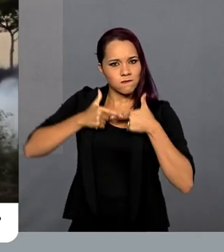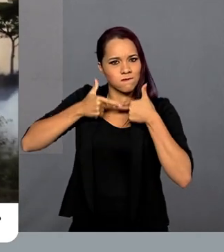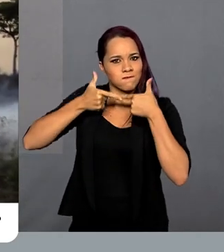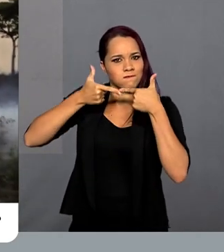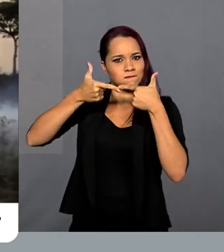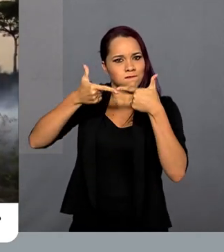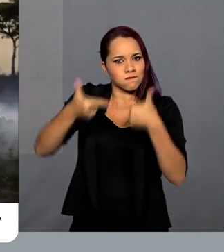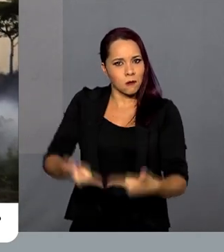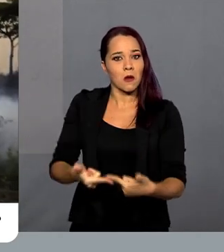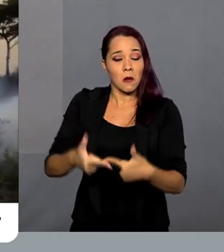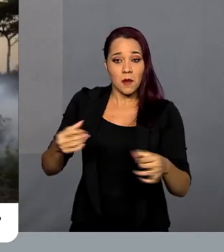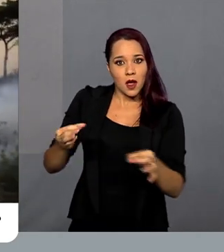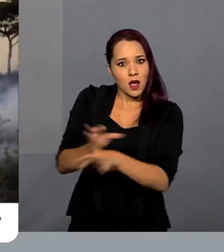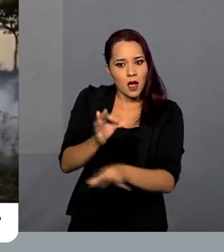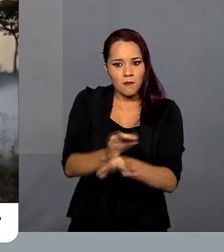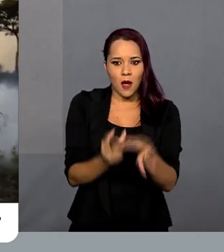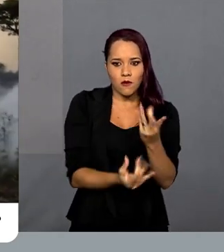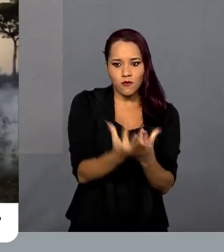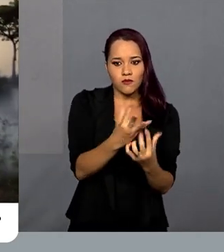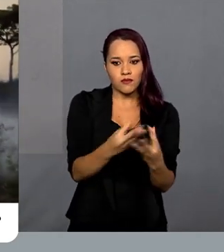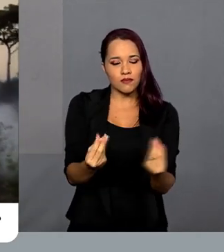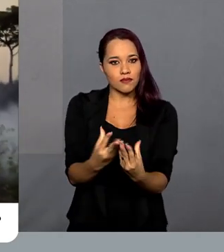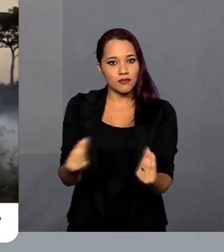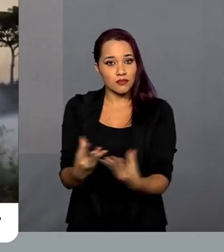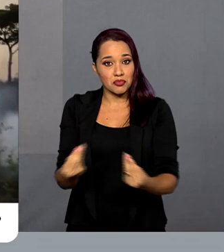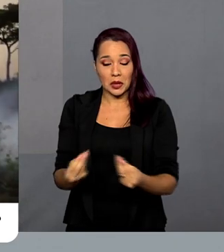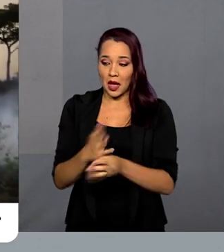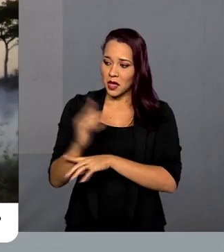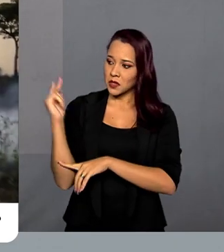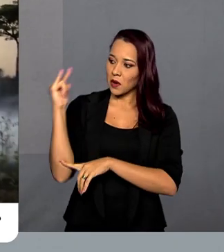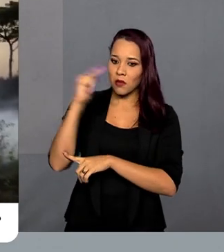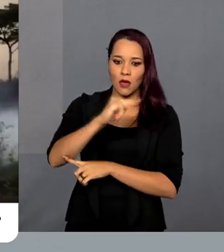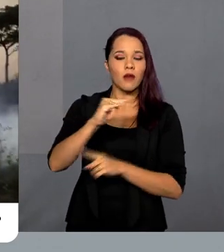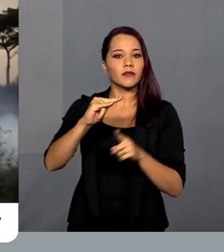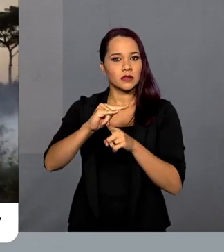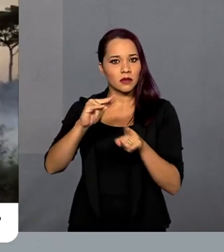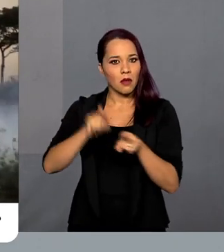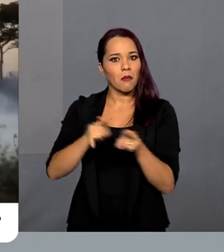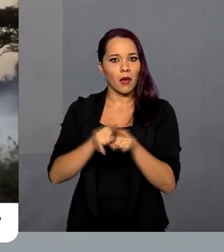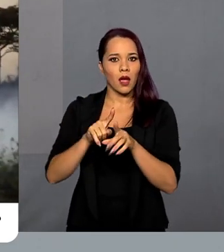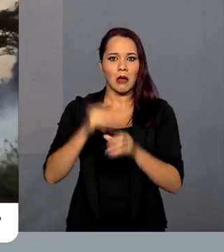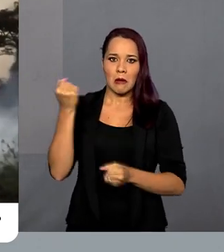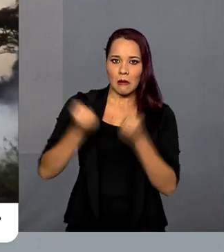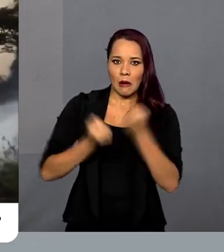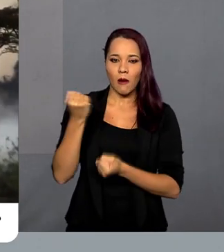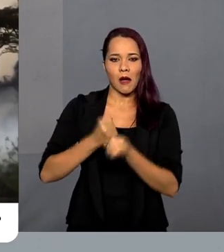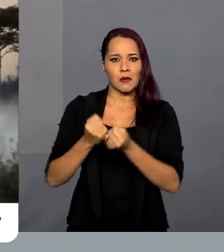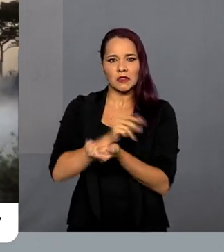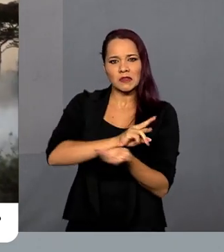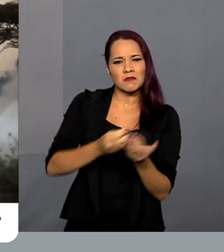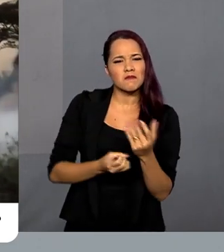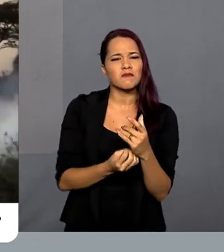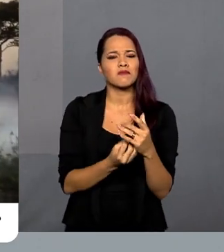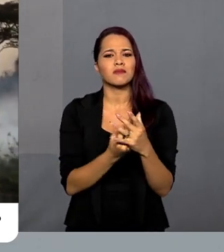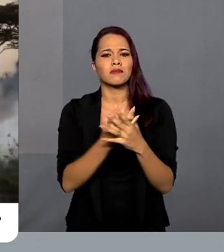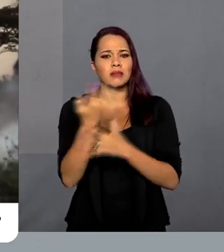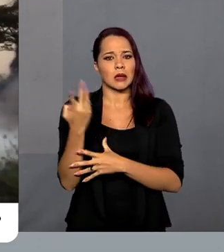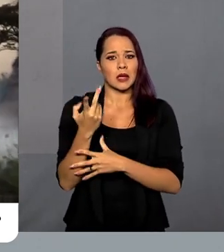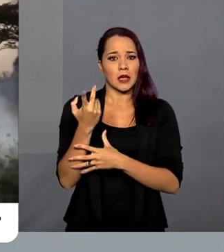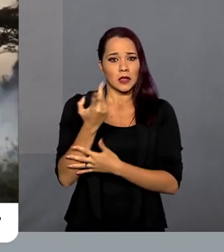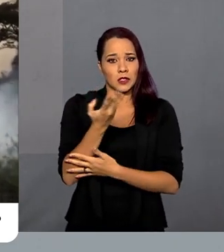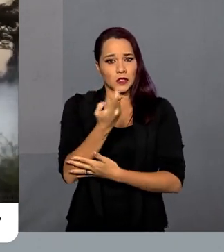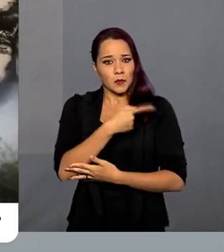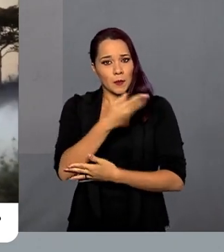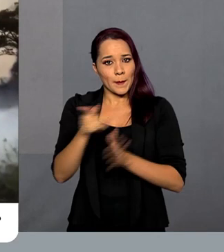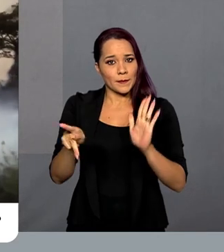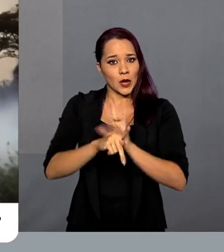garra, para acabar com esses incêndios. Então, as aeronaves também aqui, viaturas e centenas de brigadistas do governo federal,